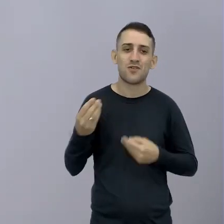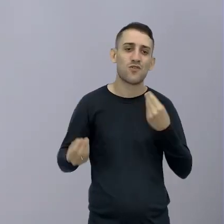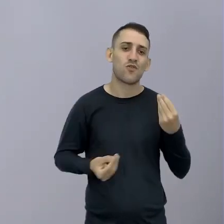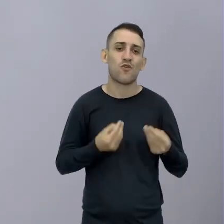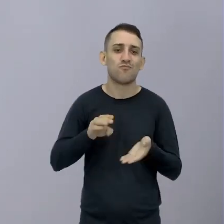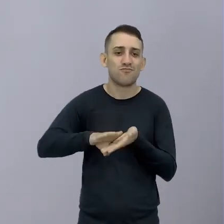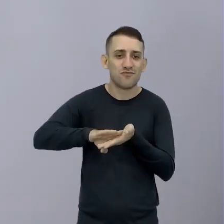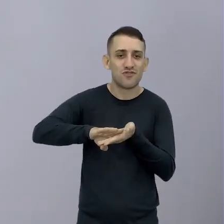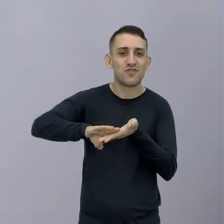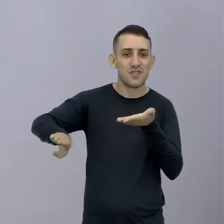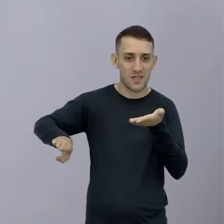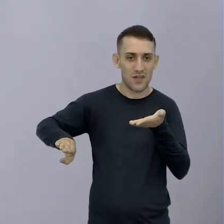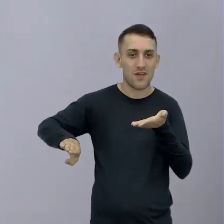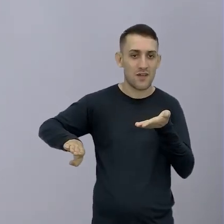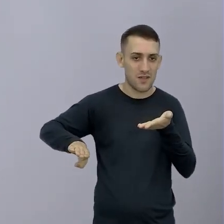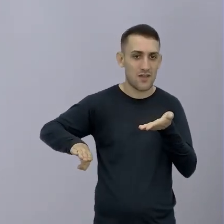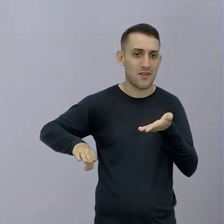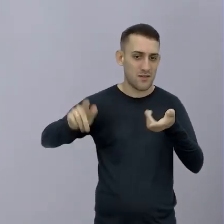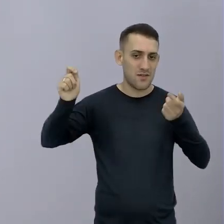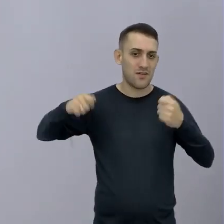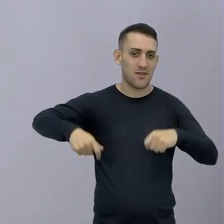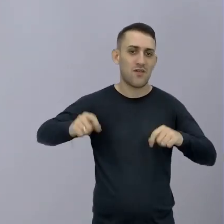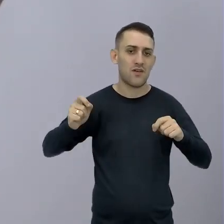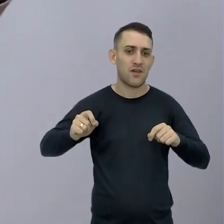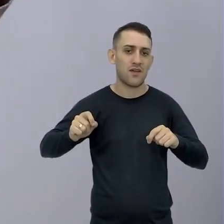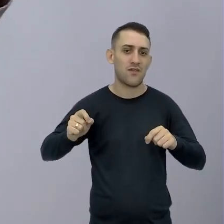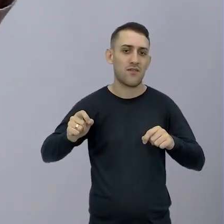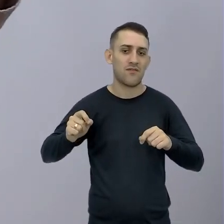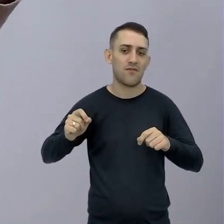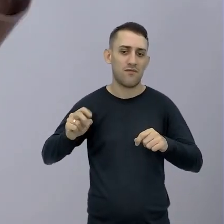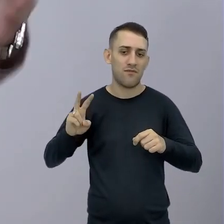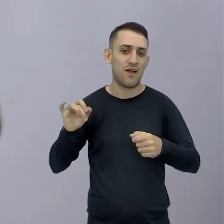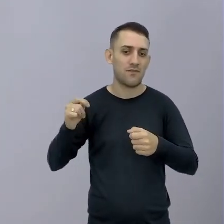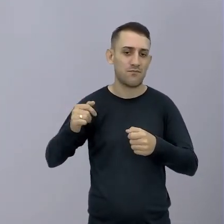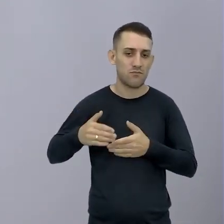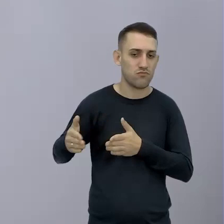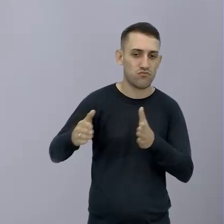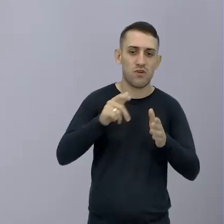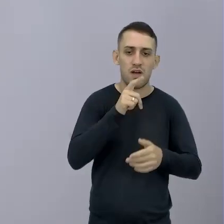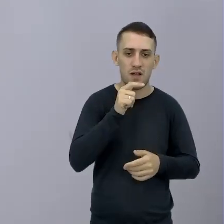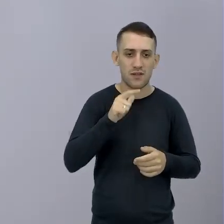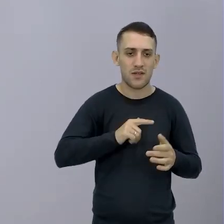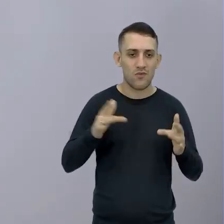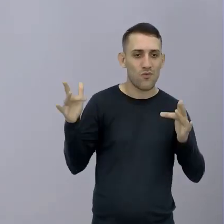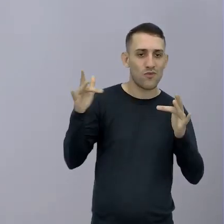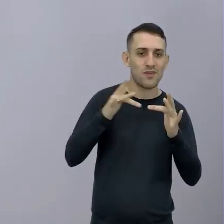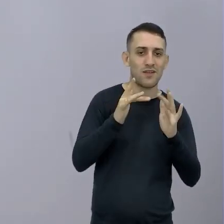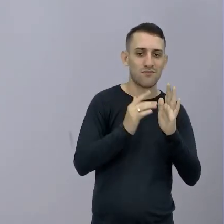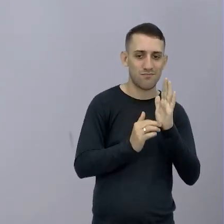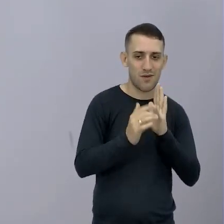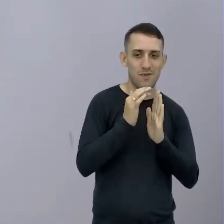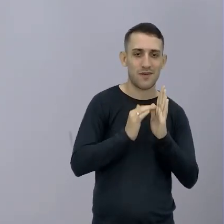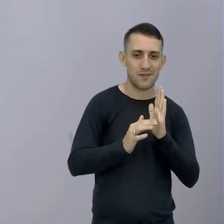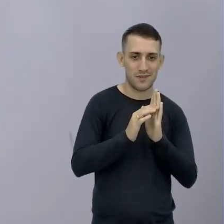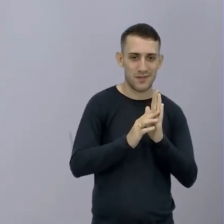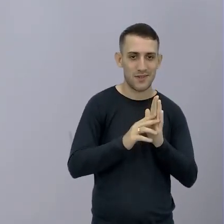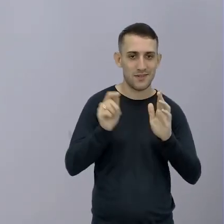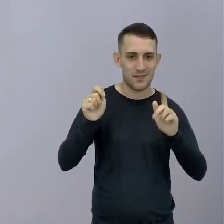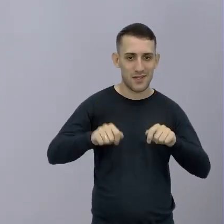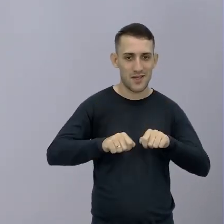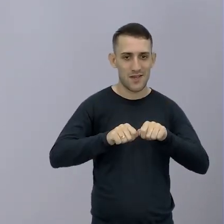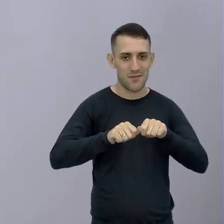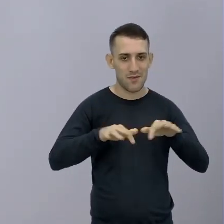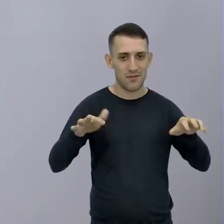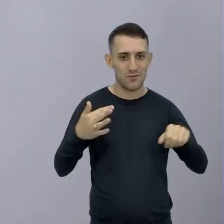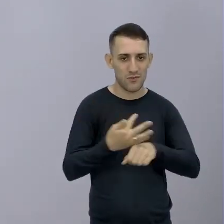esse fármaco E esse fármaco Ele vai Pro curso D'água E entra em contato Com as bactérias E aí Elas criam